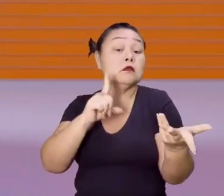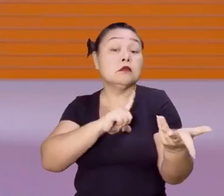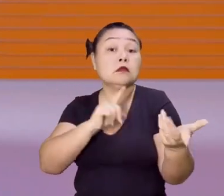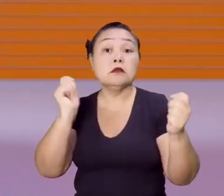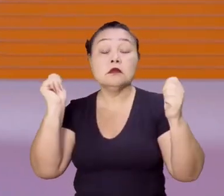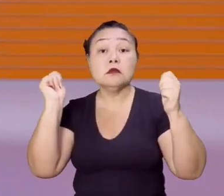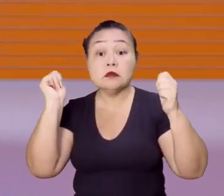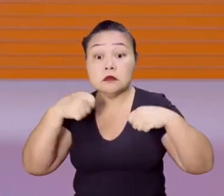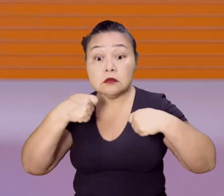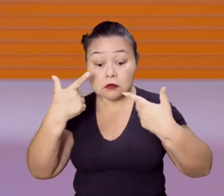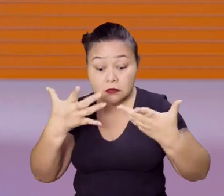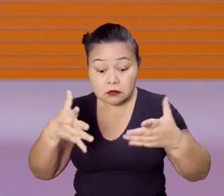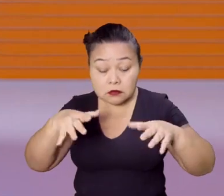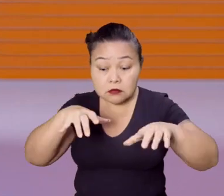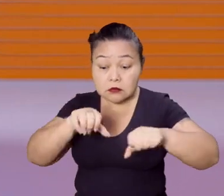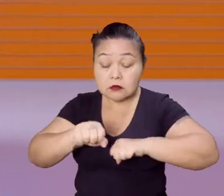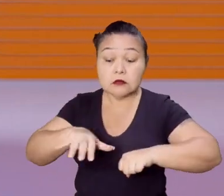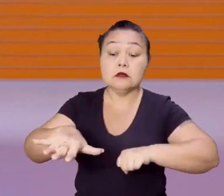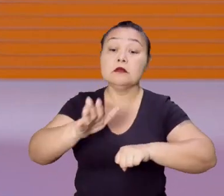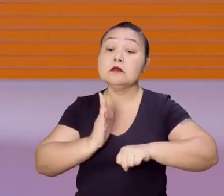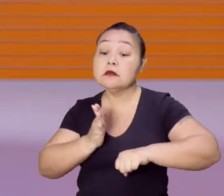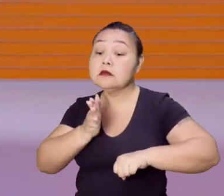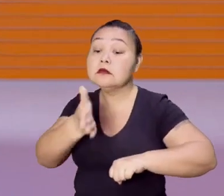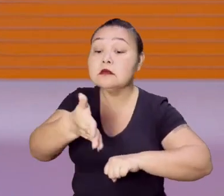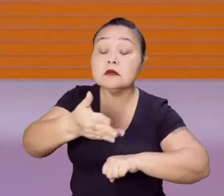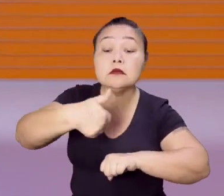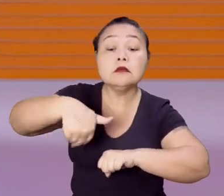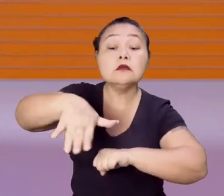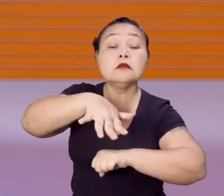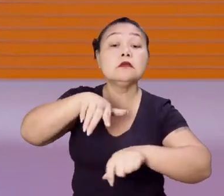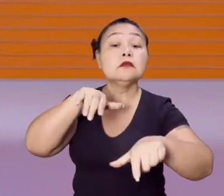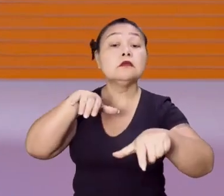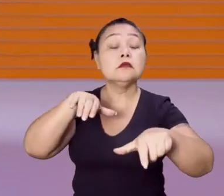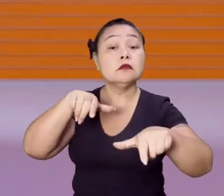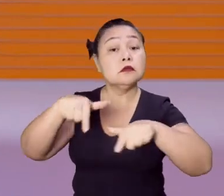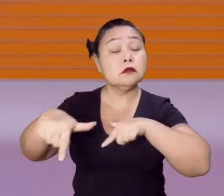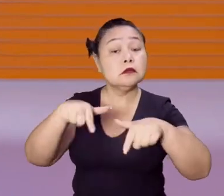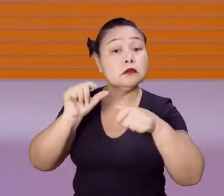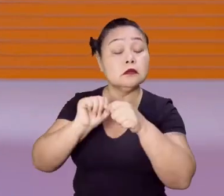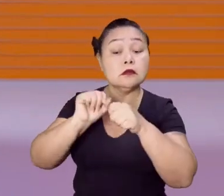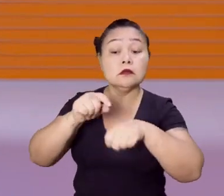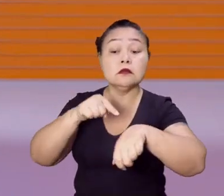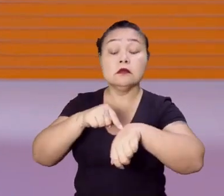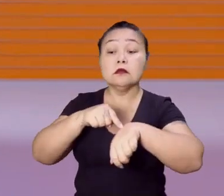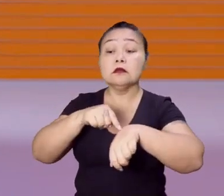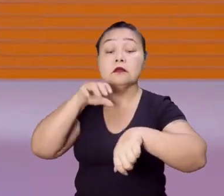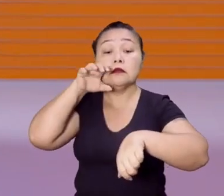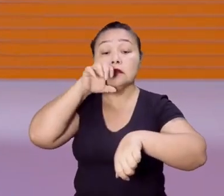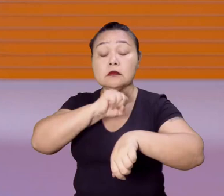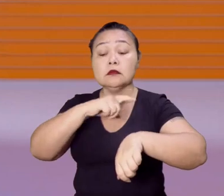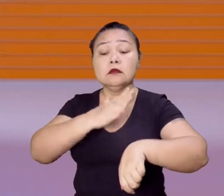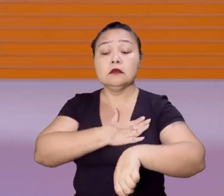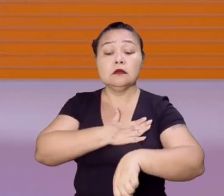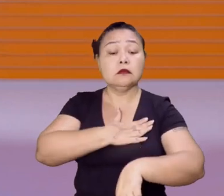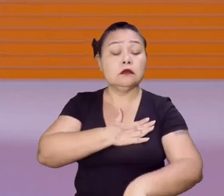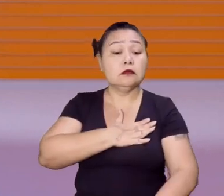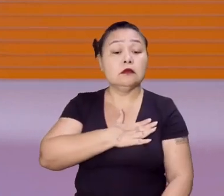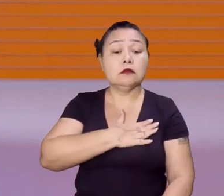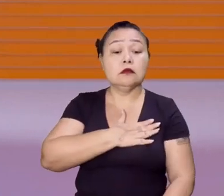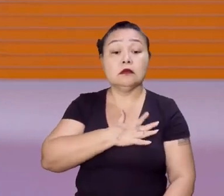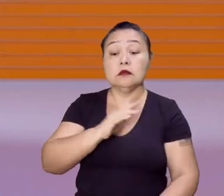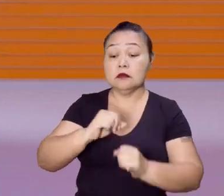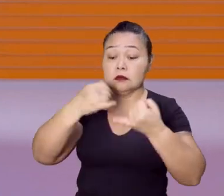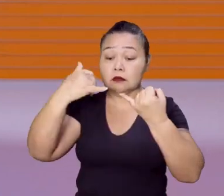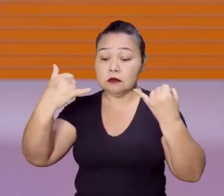te capacitar para o mercado de trabalho. Cursos rápidos de determinada função. Ah, eu gosto de trabalhar com